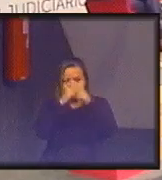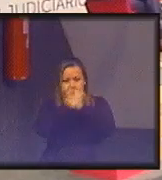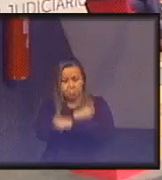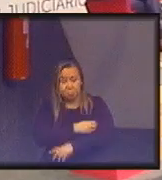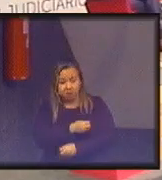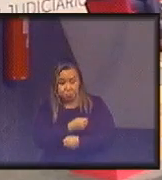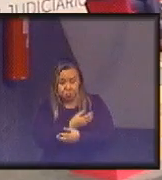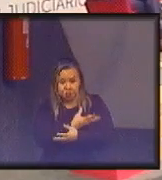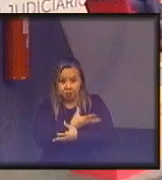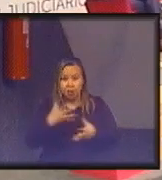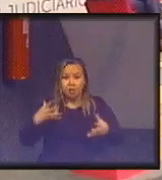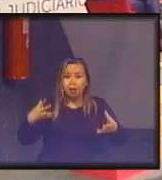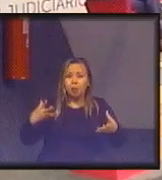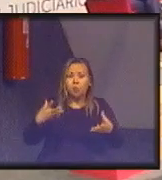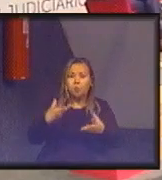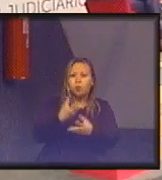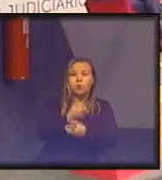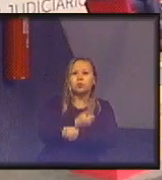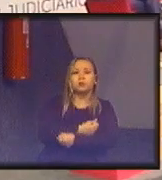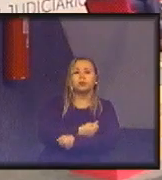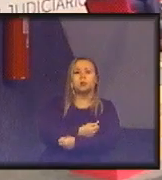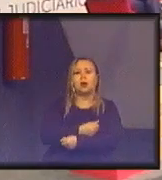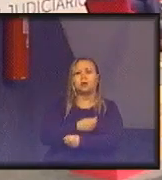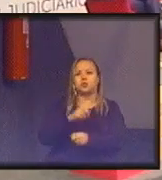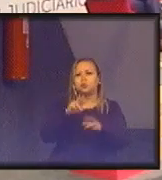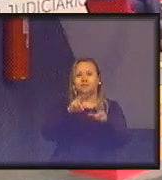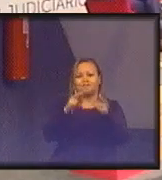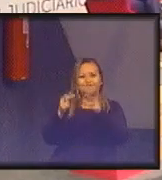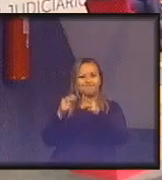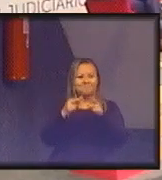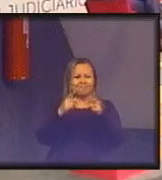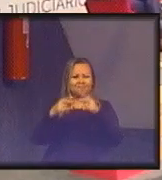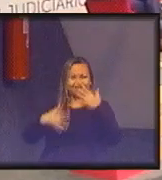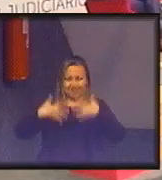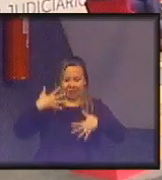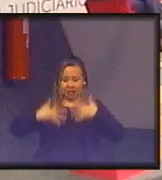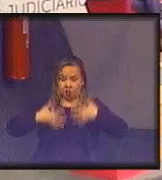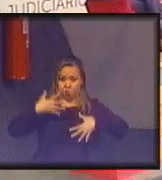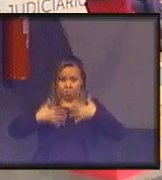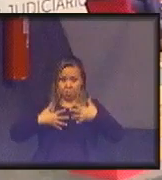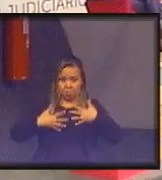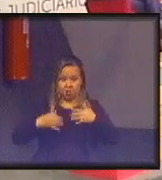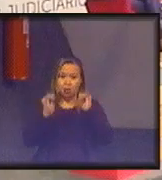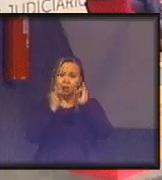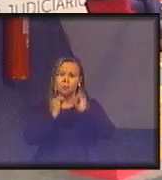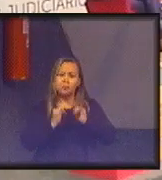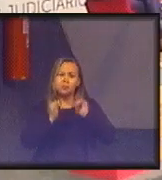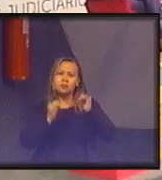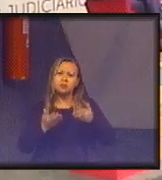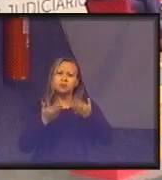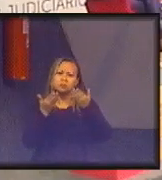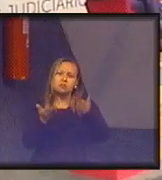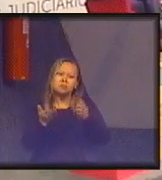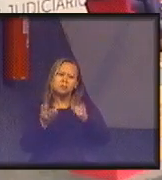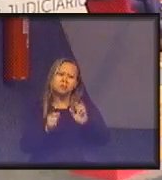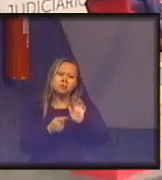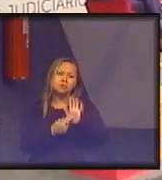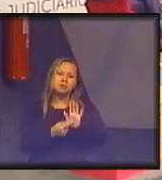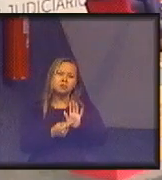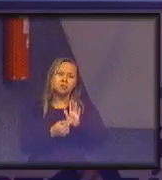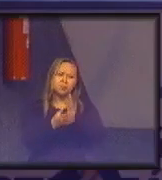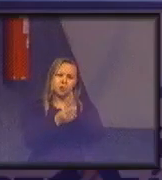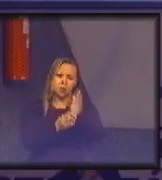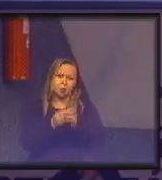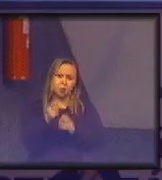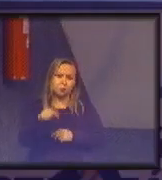quantidade de ambiguidade se eu deixar esse desenho na mão de vocês vocês vocês vão começar a desenhar setinha